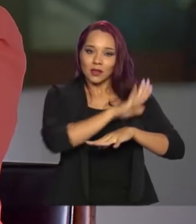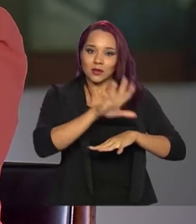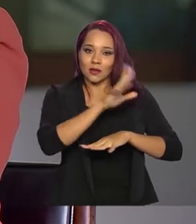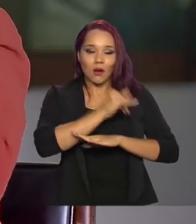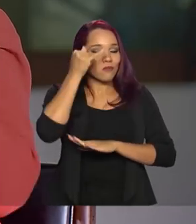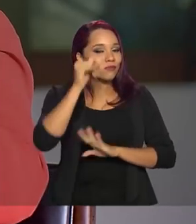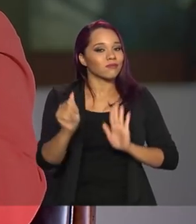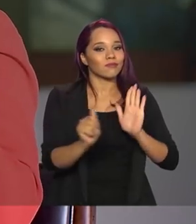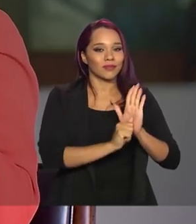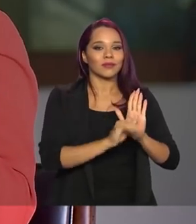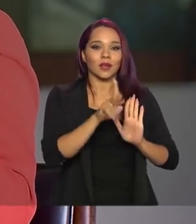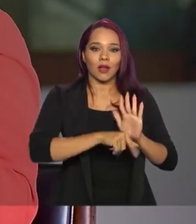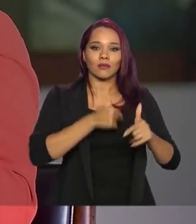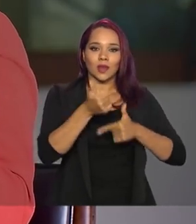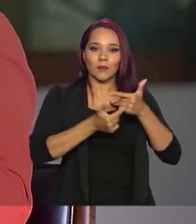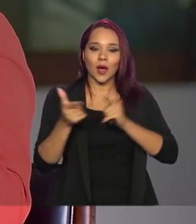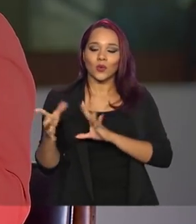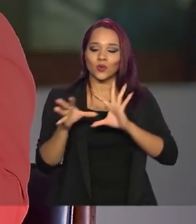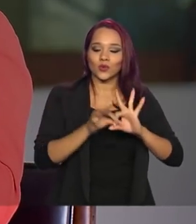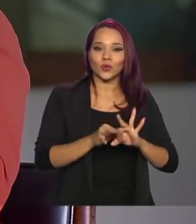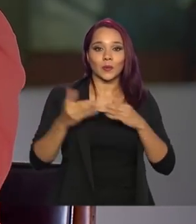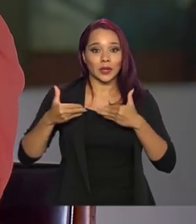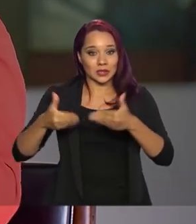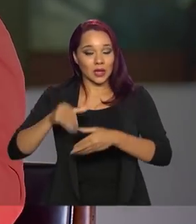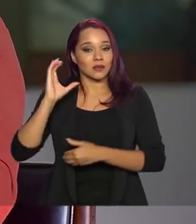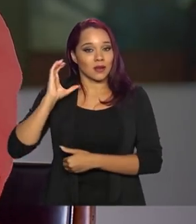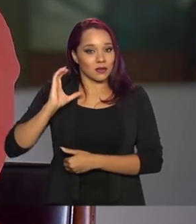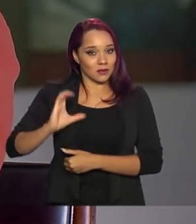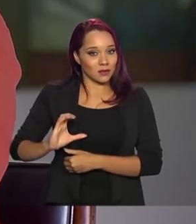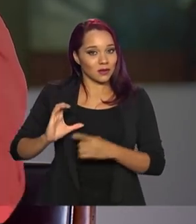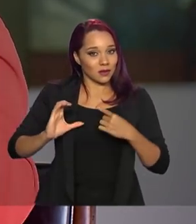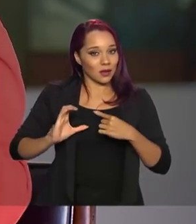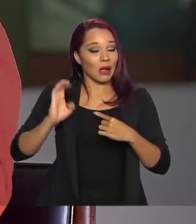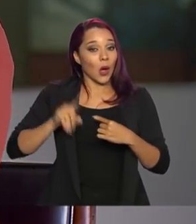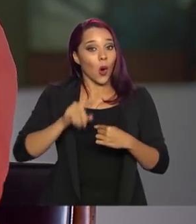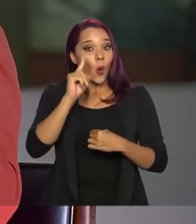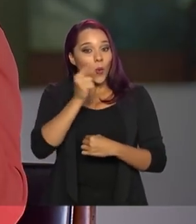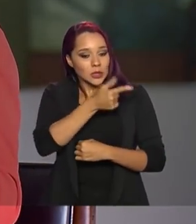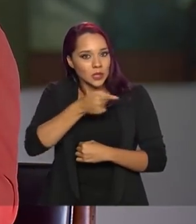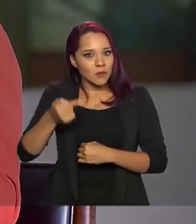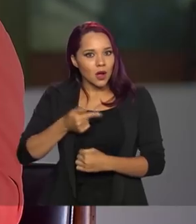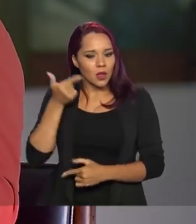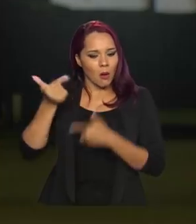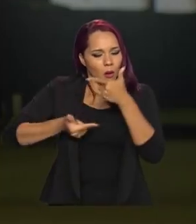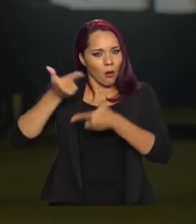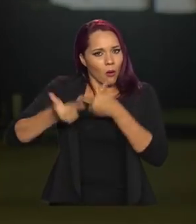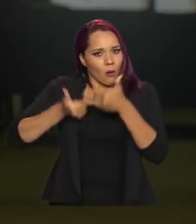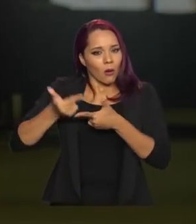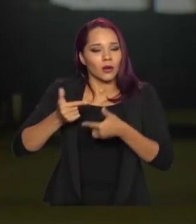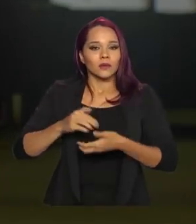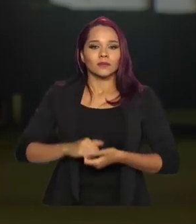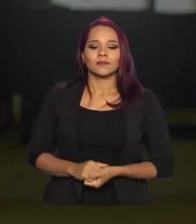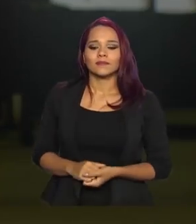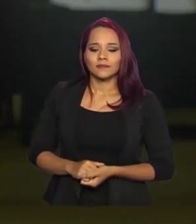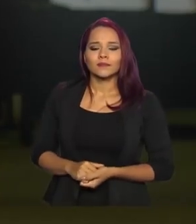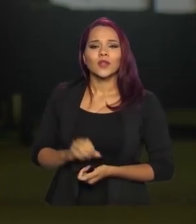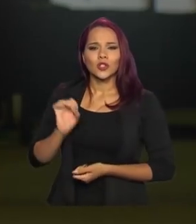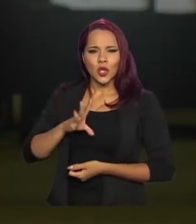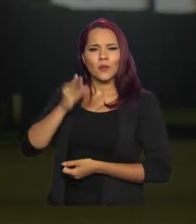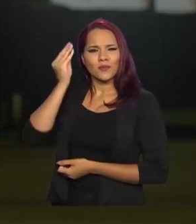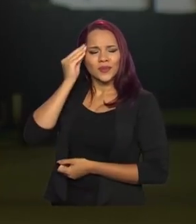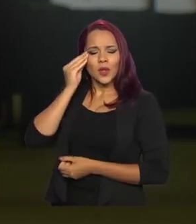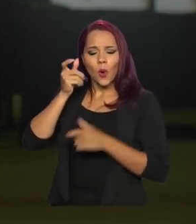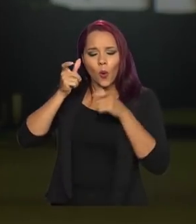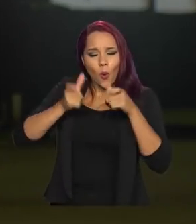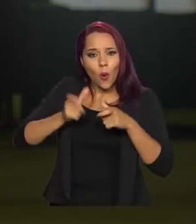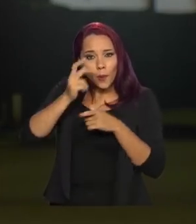É uma ação em conjunta. O Ministério da Cidadania foi uma semana inteira de muito trabalho. Só para eu entender, ministra, onde